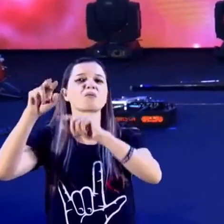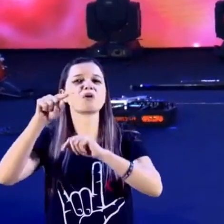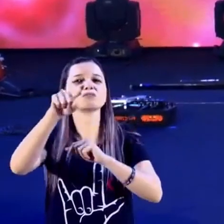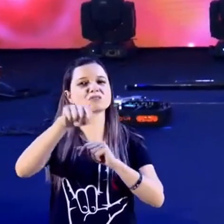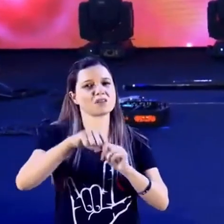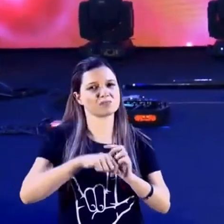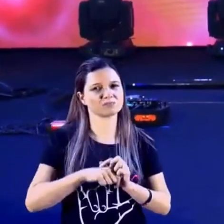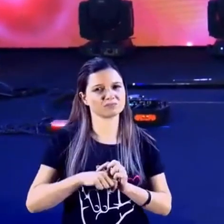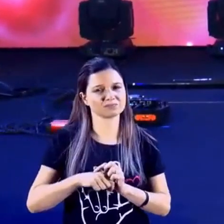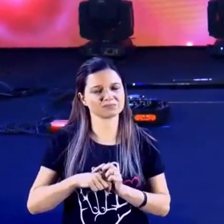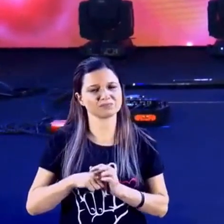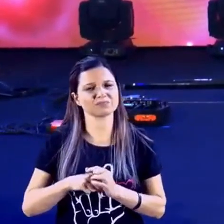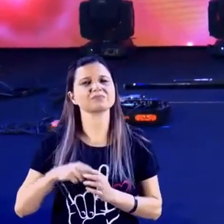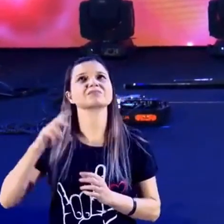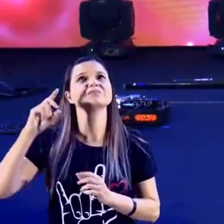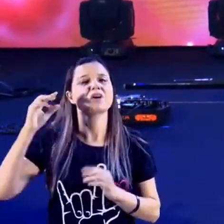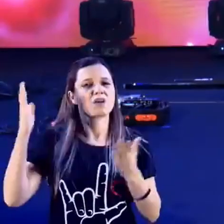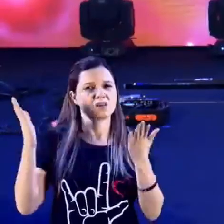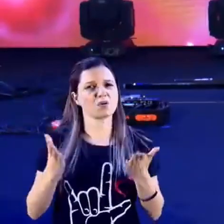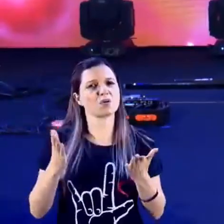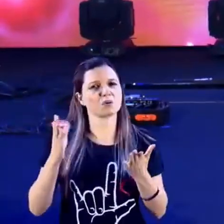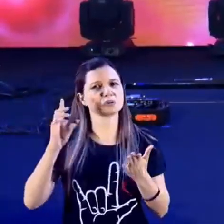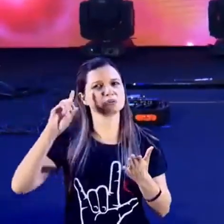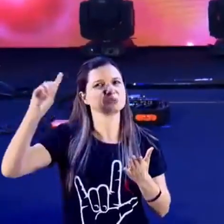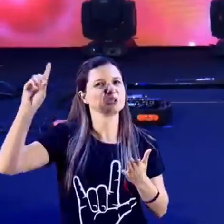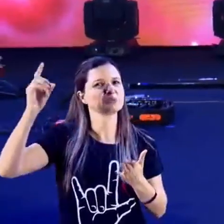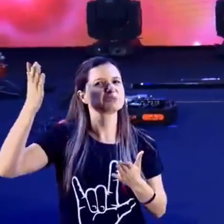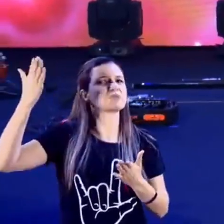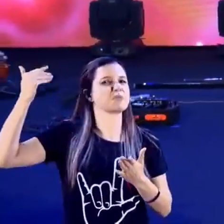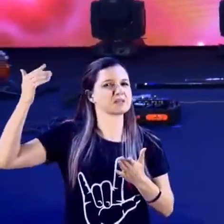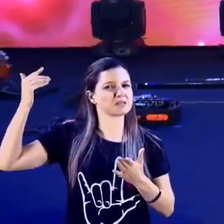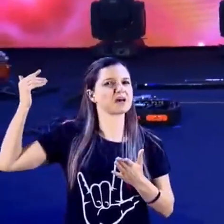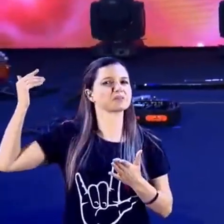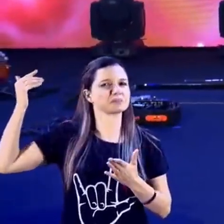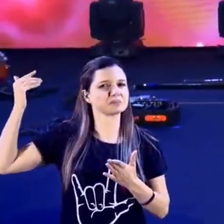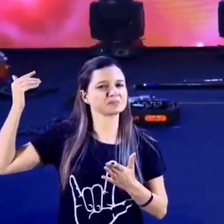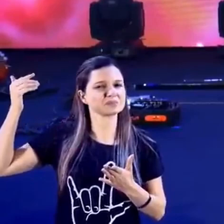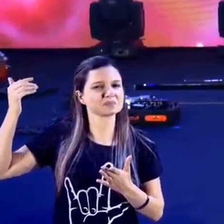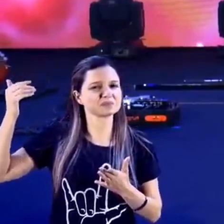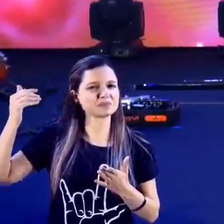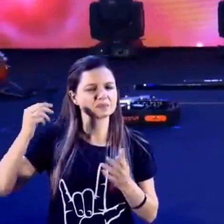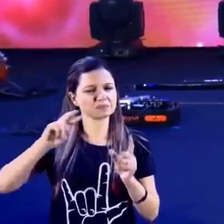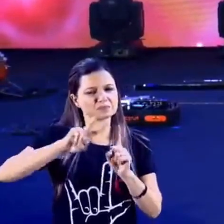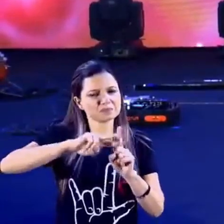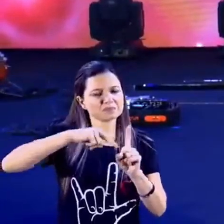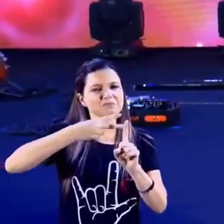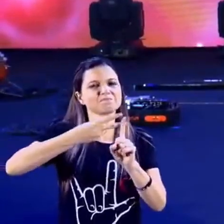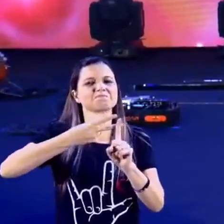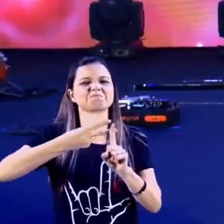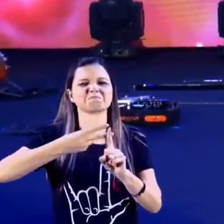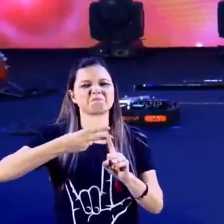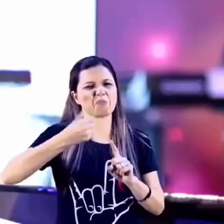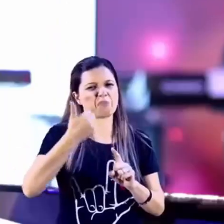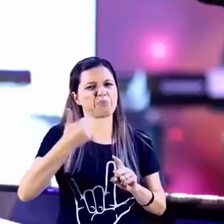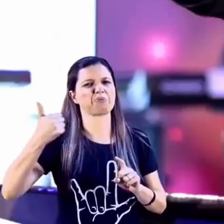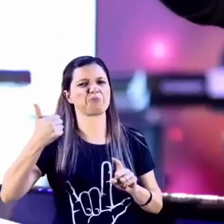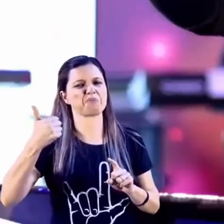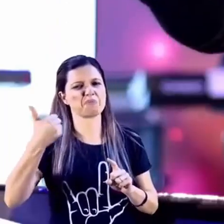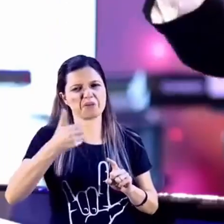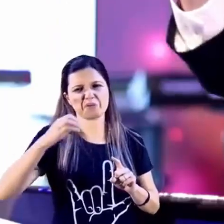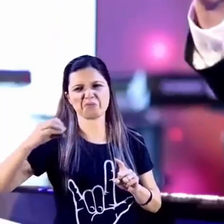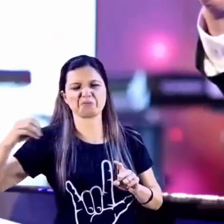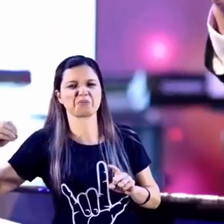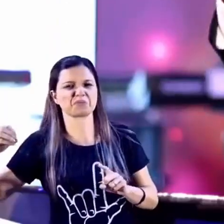Que o Senhor, o Deus dos seus antepassados, os multiplique mil vezes mais.